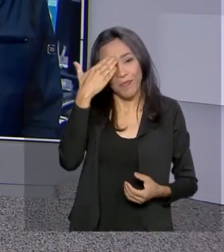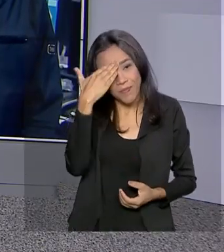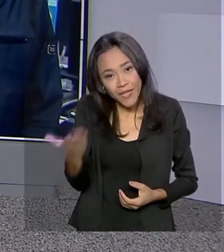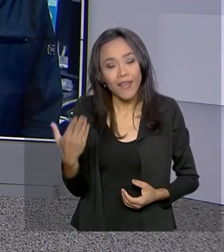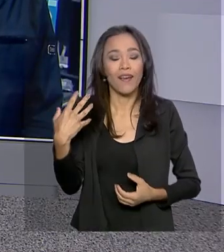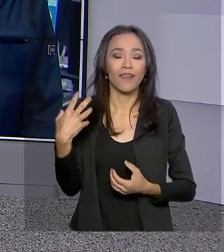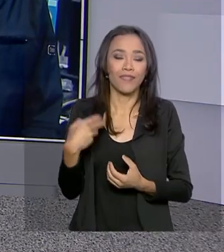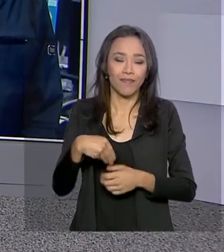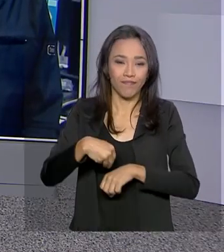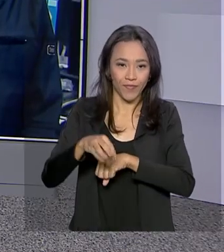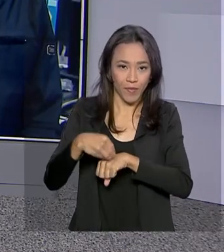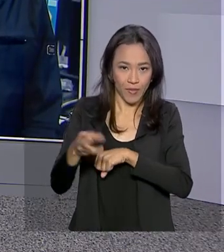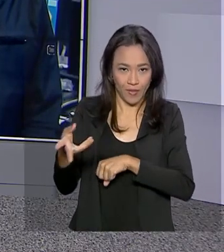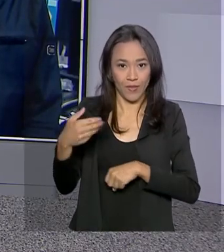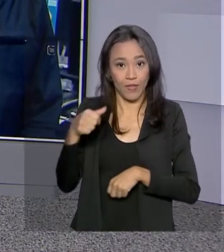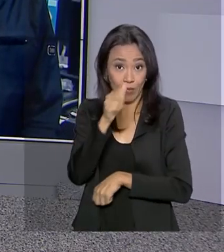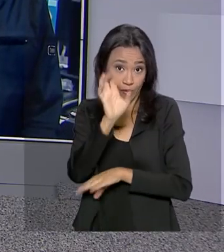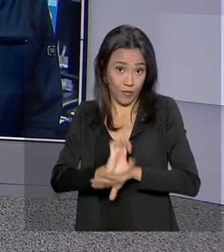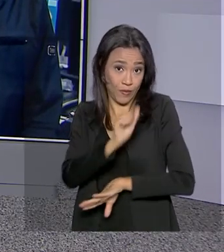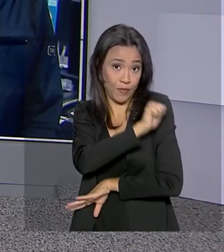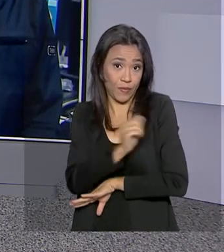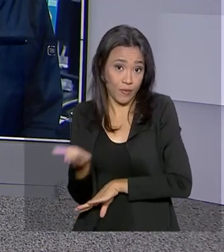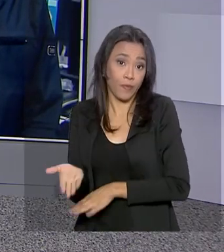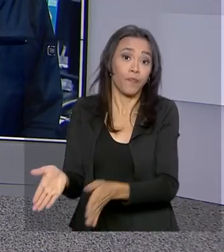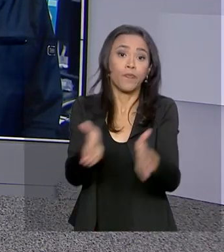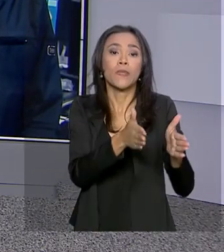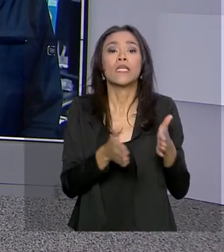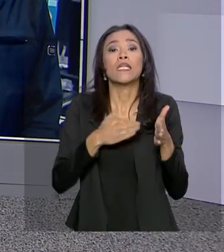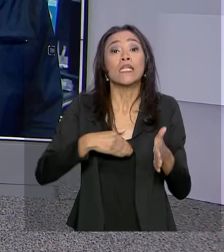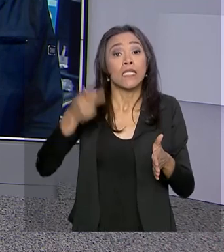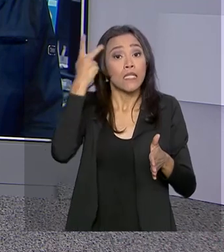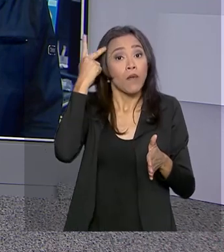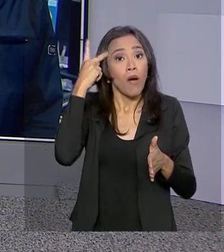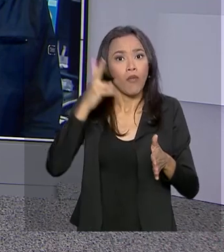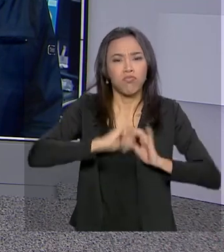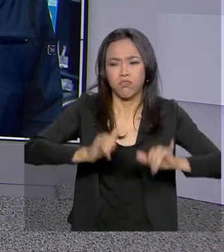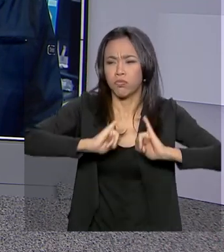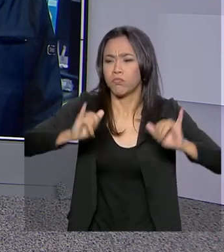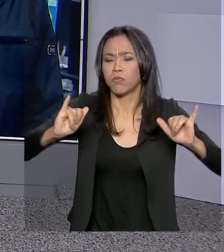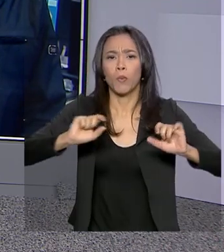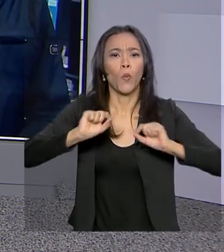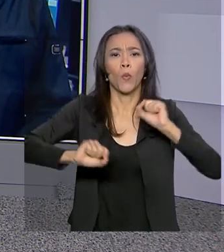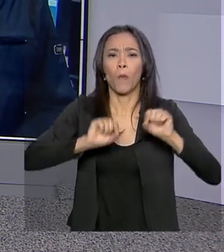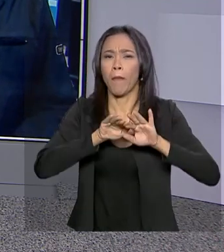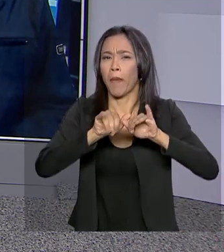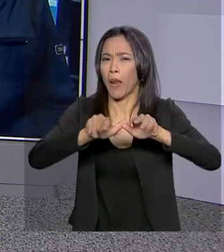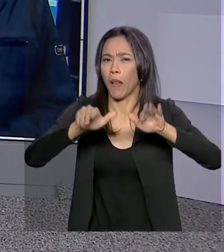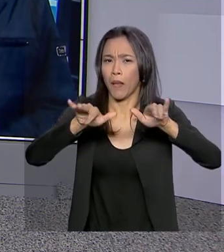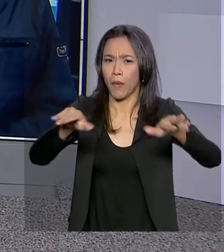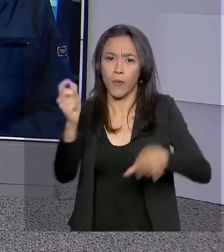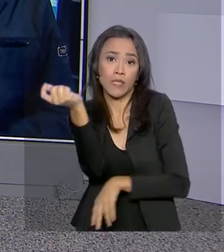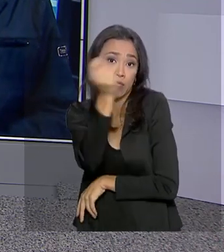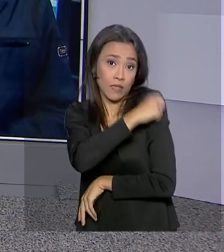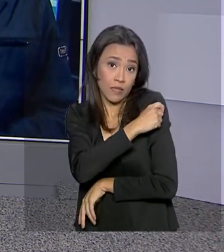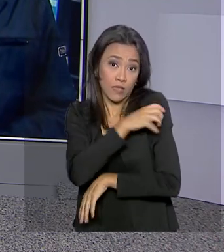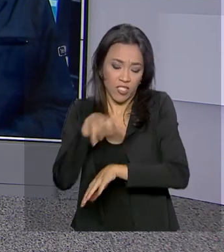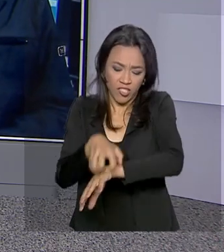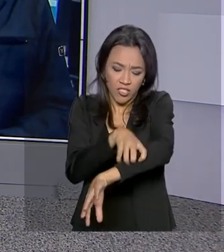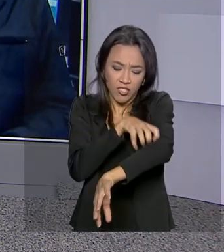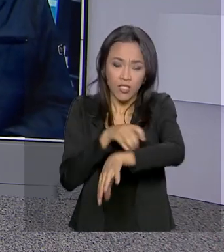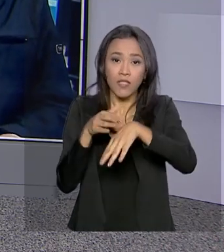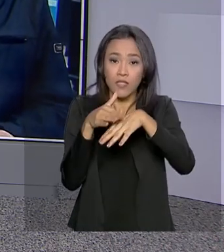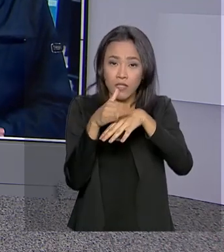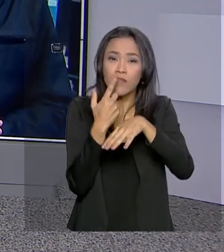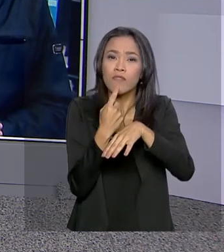Priscila Tereza, direto do Rio de Janeiro. E São Paulo vai intensificar a campanha de vacinação contra o sarampo para crianças de até 2 anos,